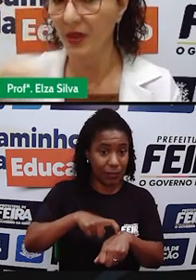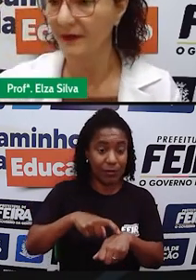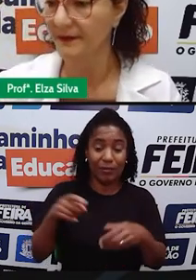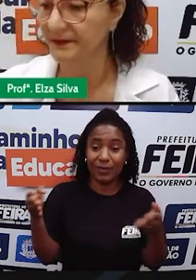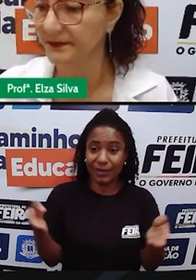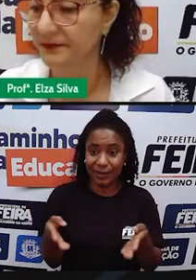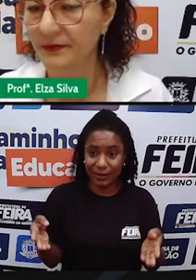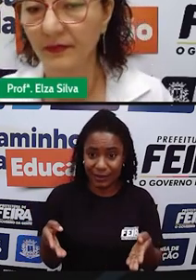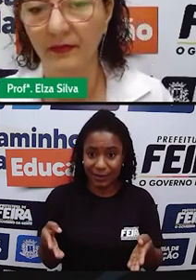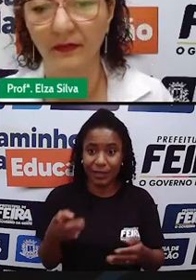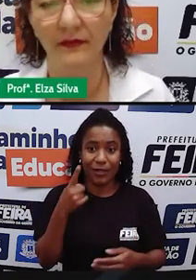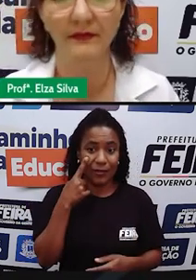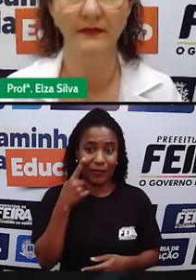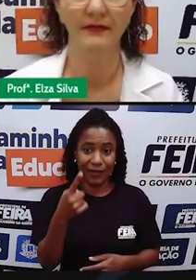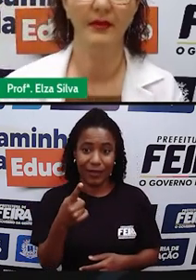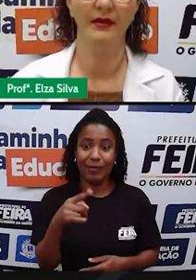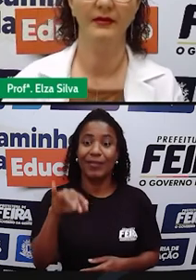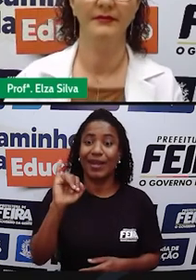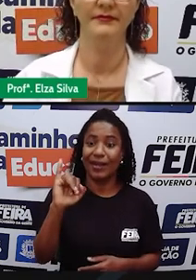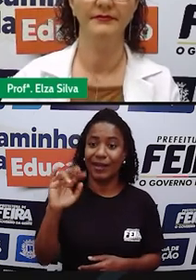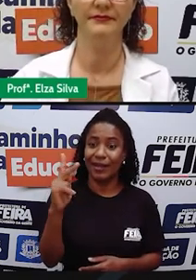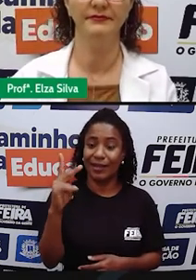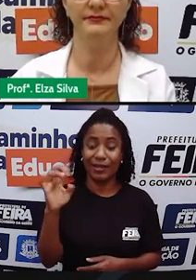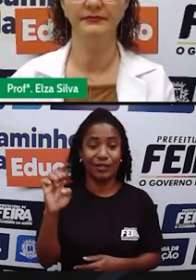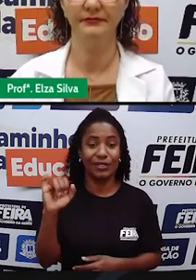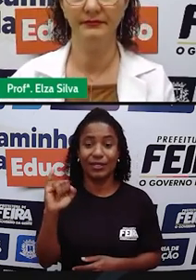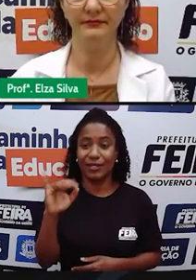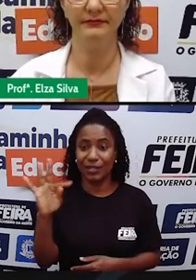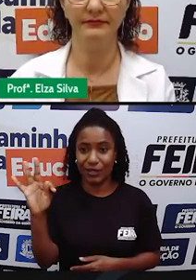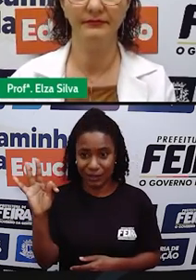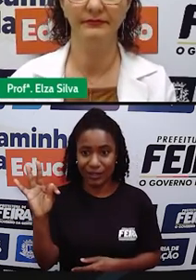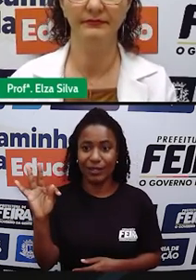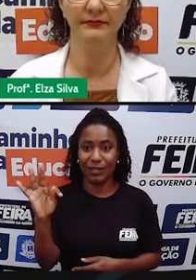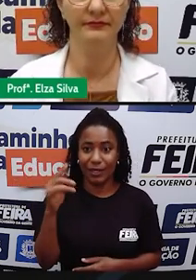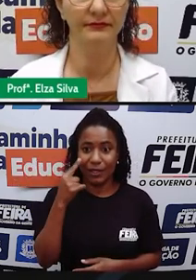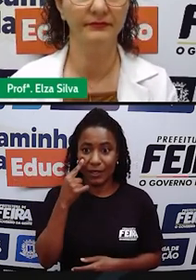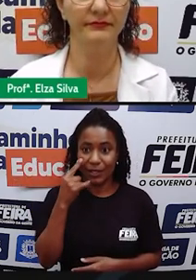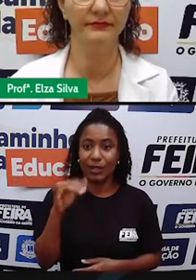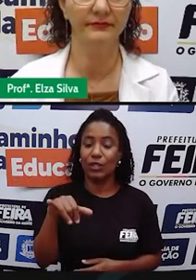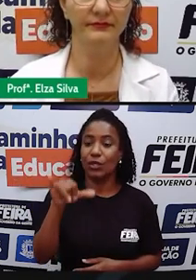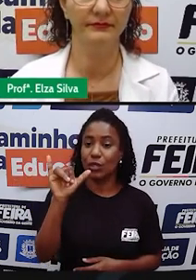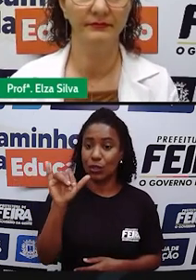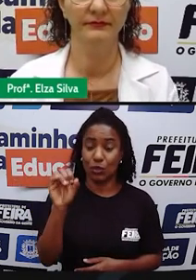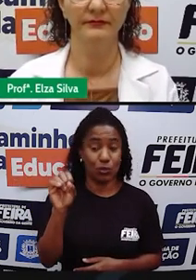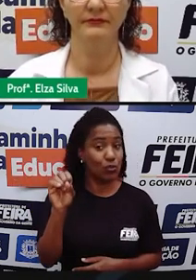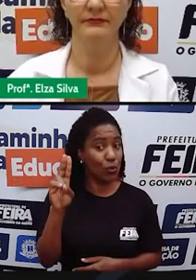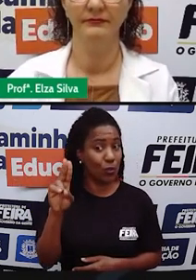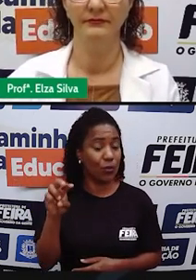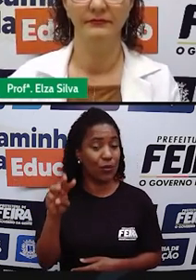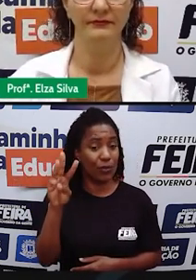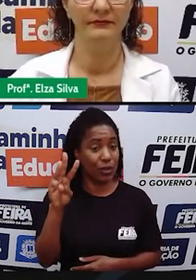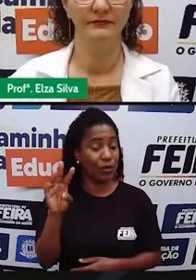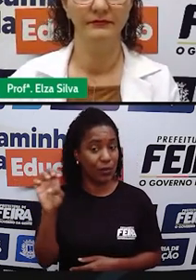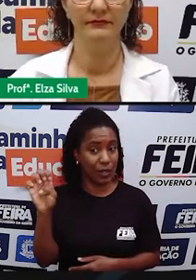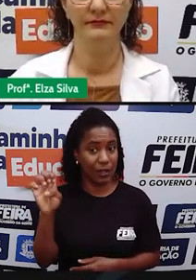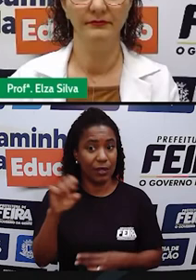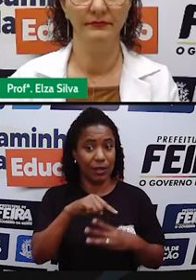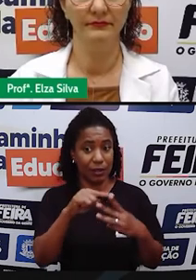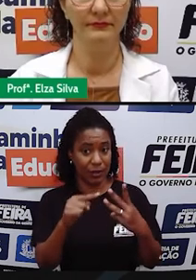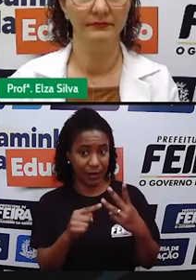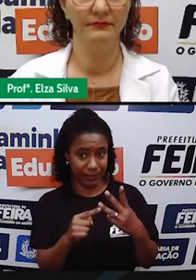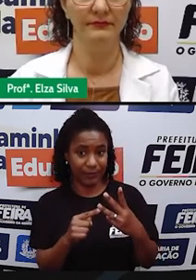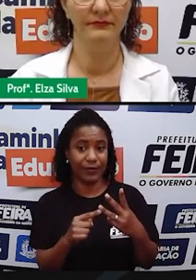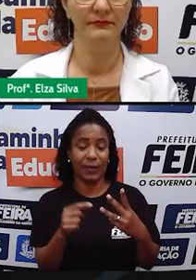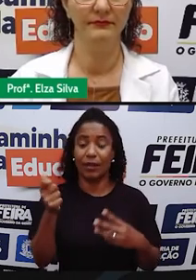he she it is and you we and they are Então temos três formas